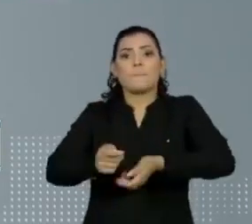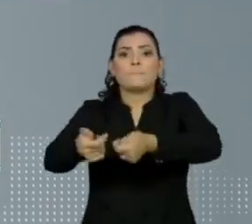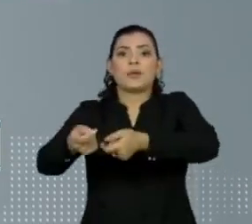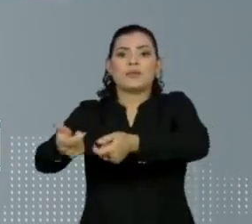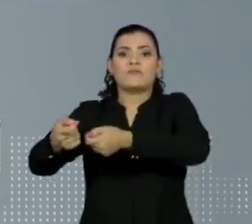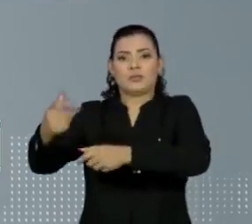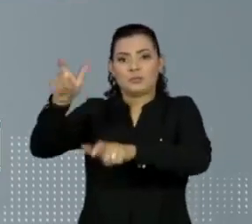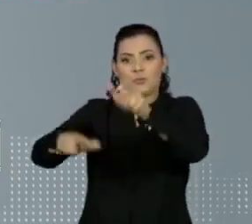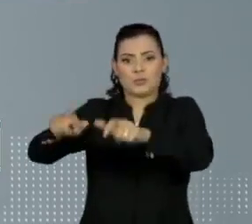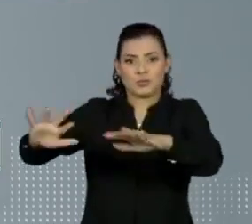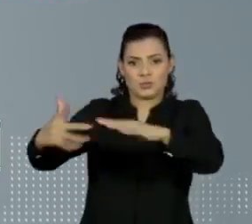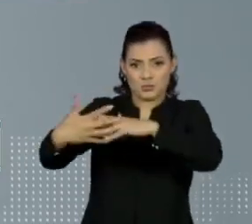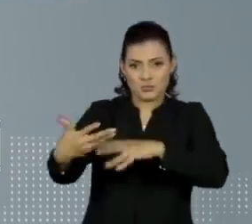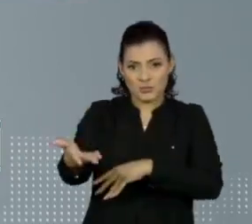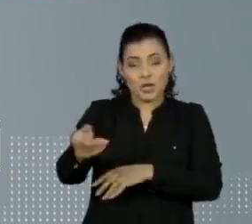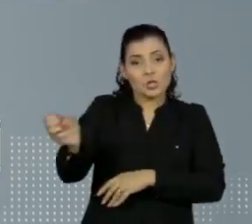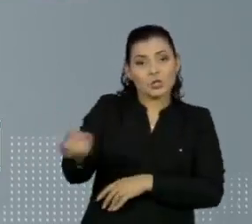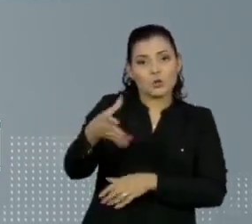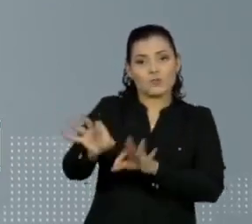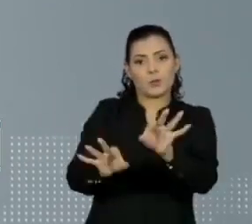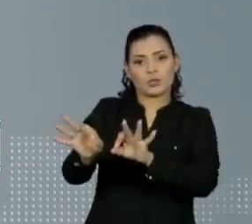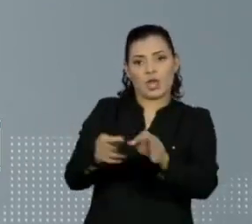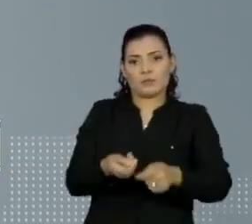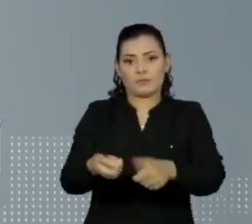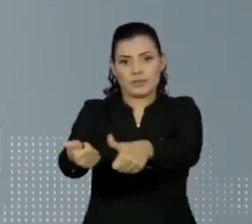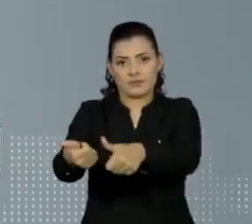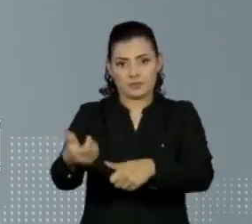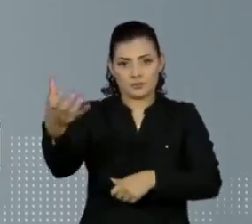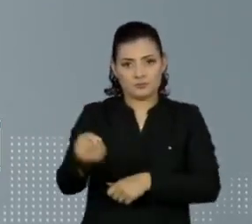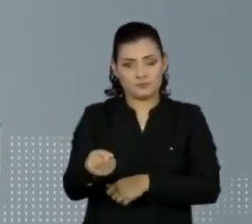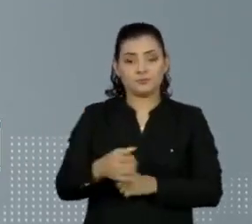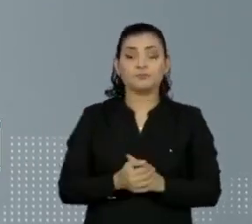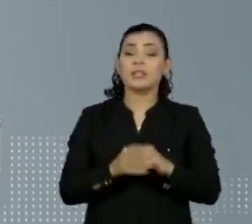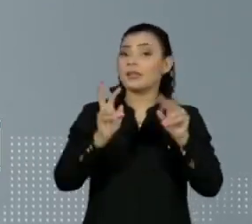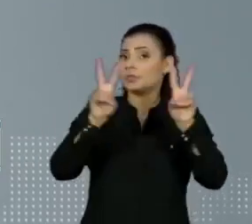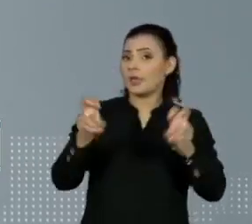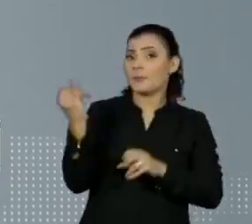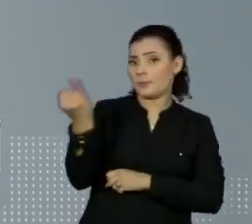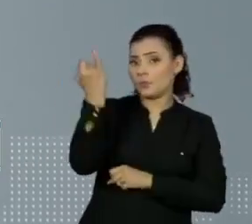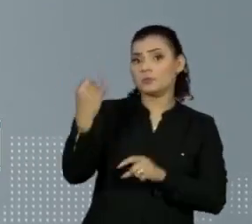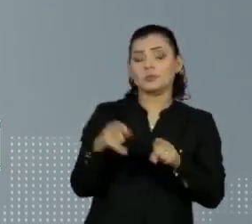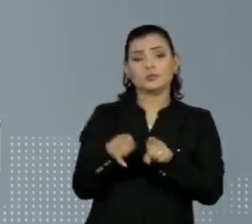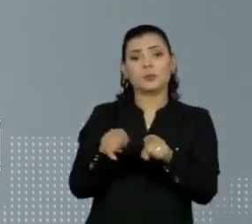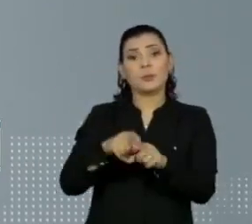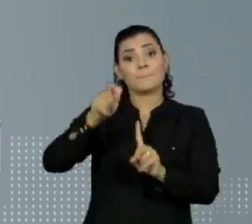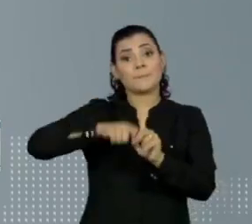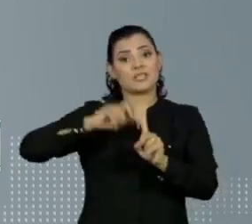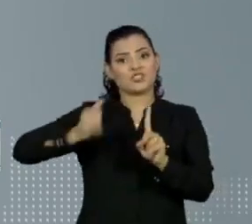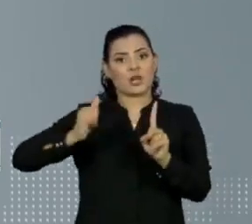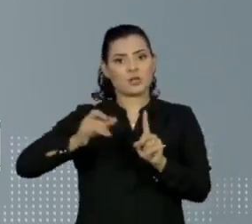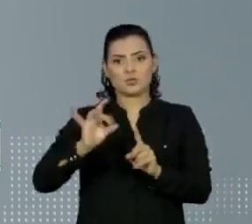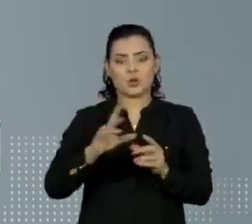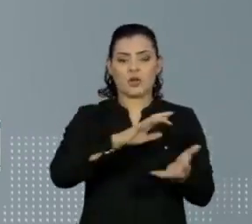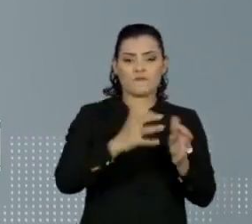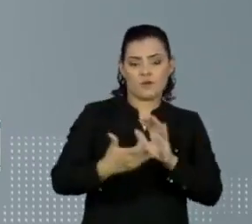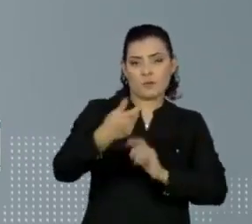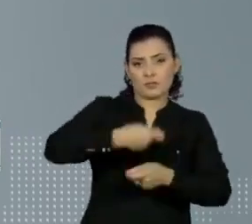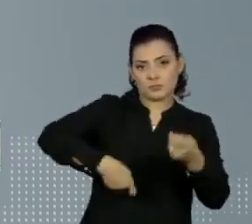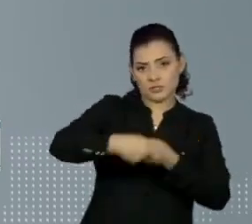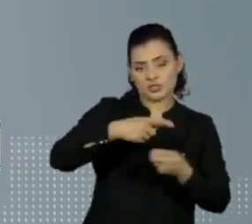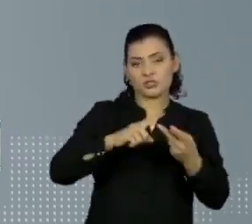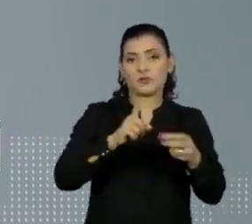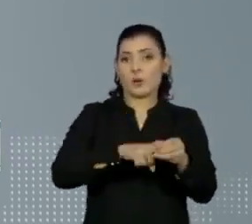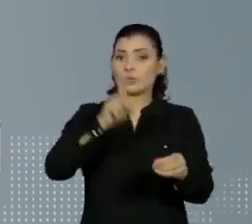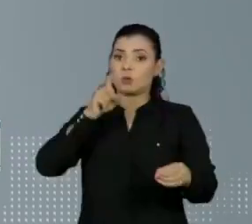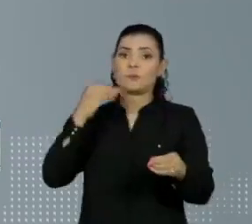cidadã. O novo programa social do Executivo. Outros temas importantes que podem ficar para janeiro. Reforma administrativa,